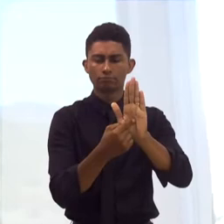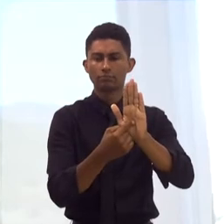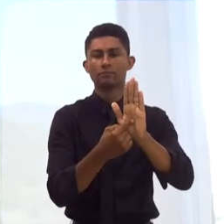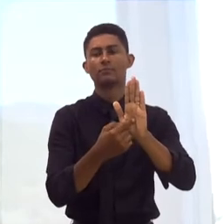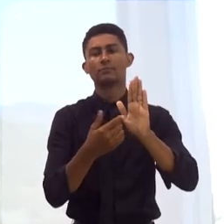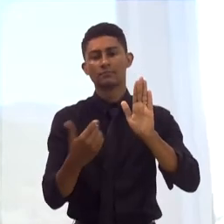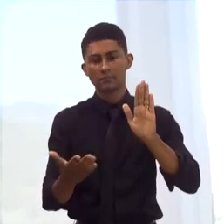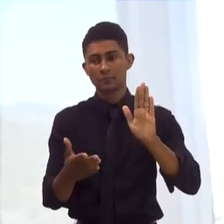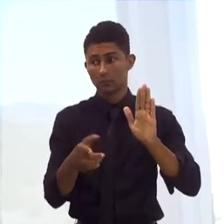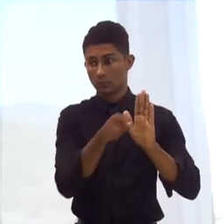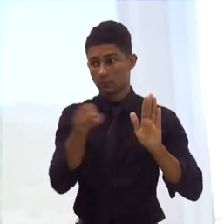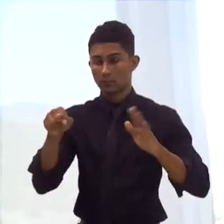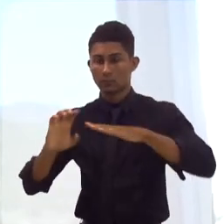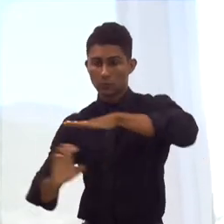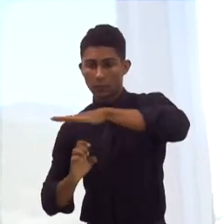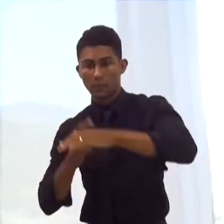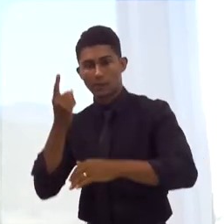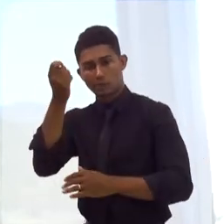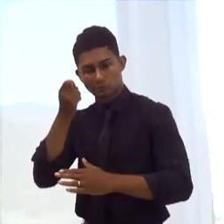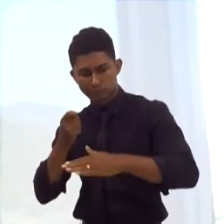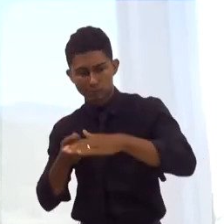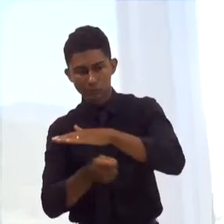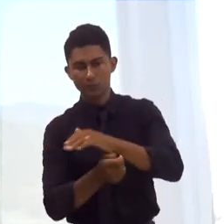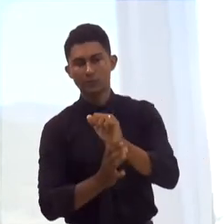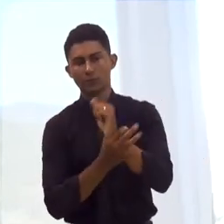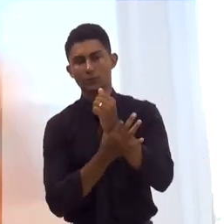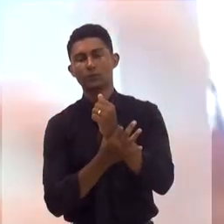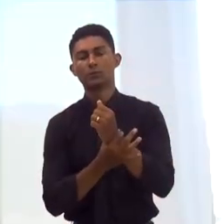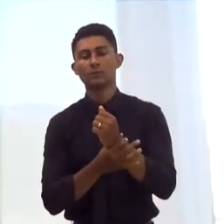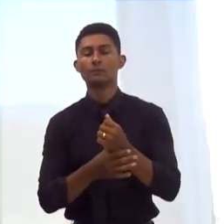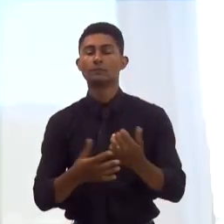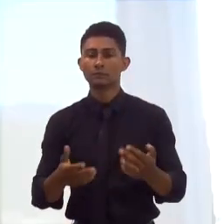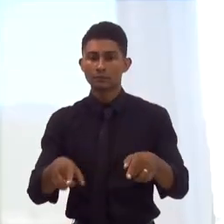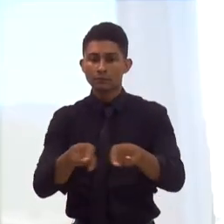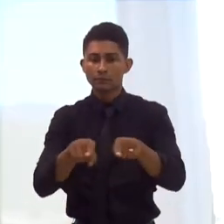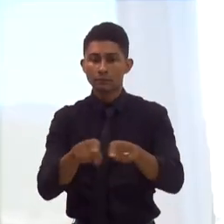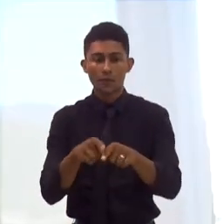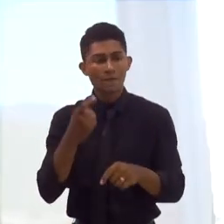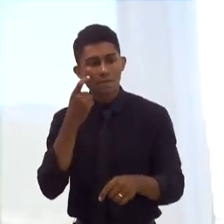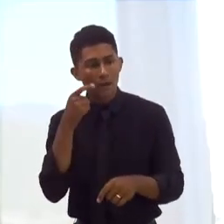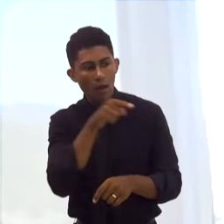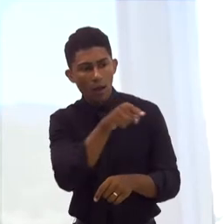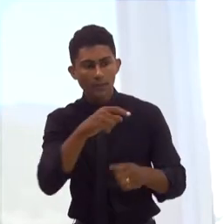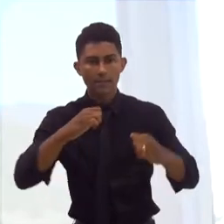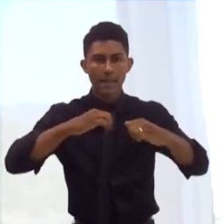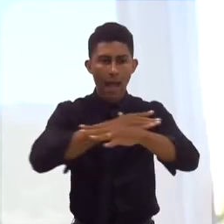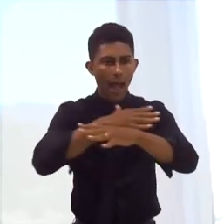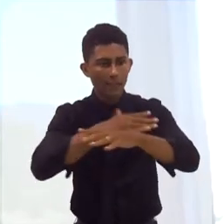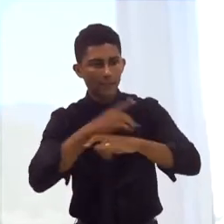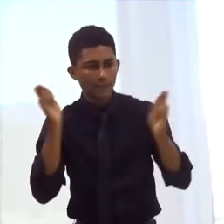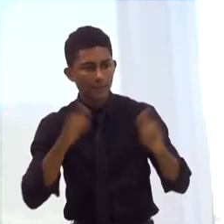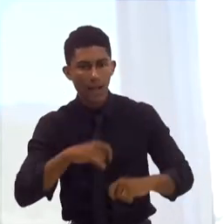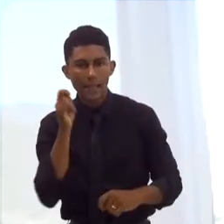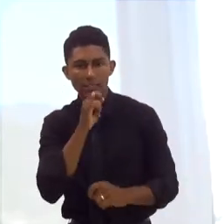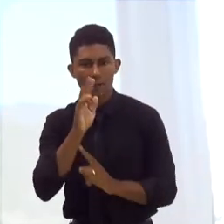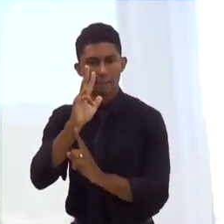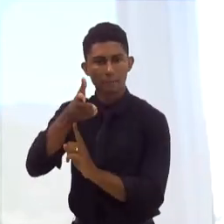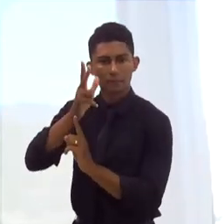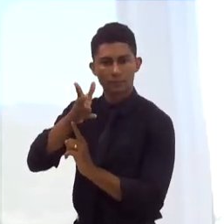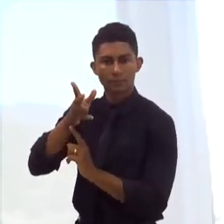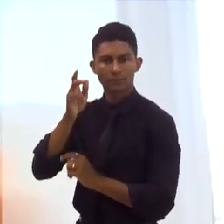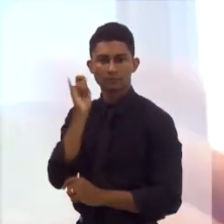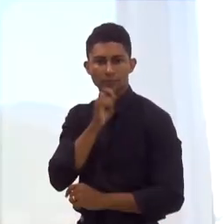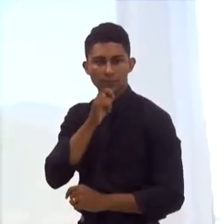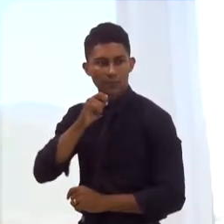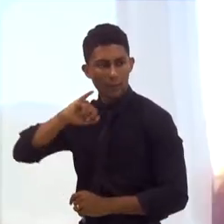buscar alternativas a essa geração e a demanda de consumo de energia elétrica de maneira competitiva,